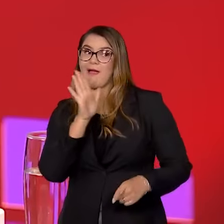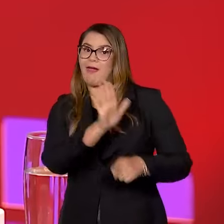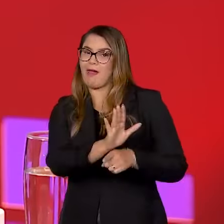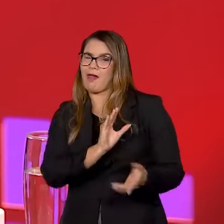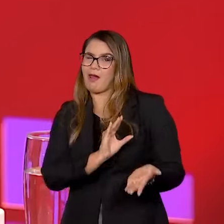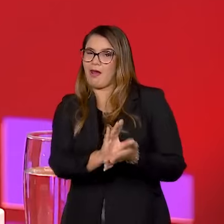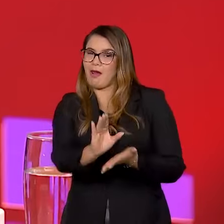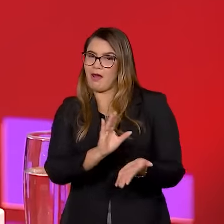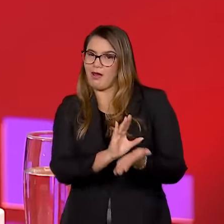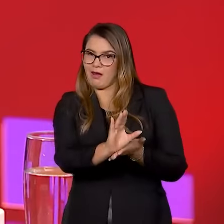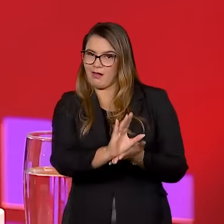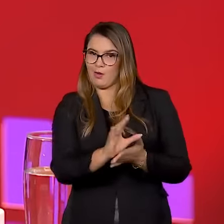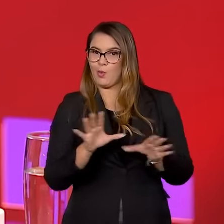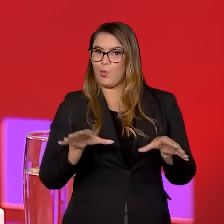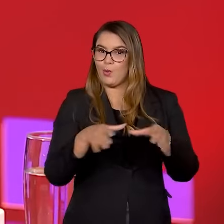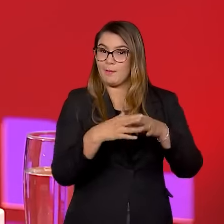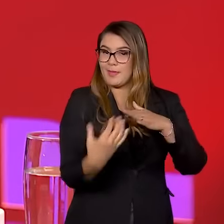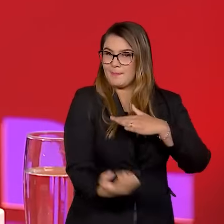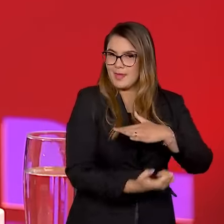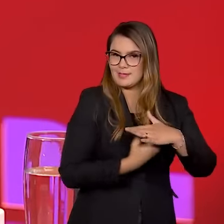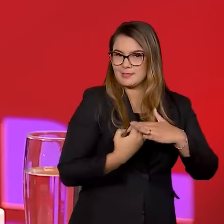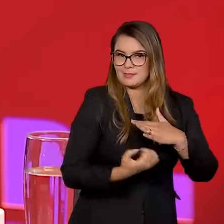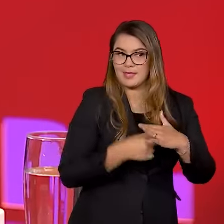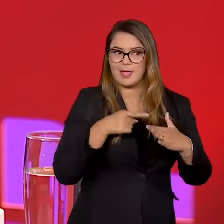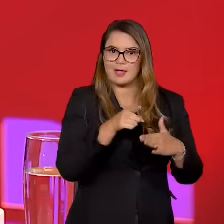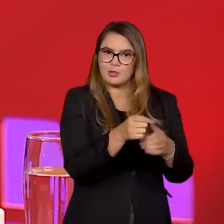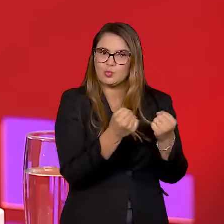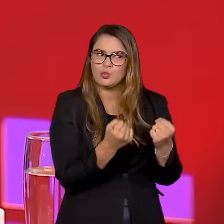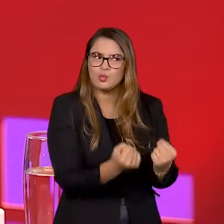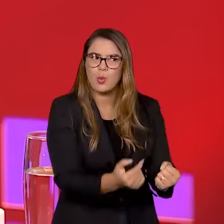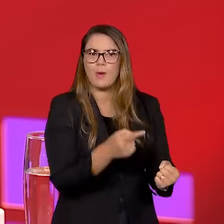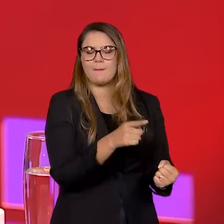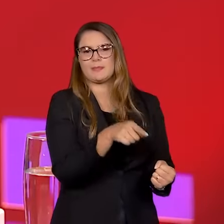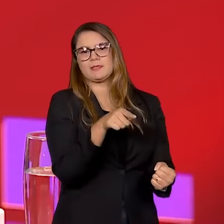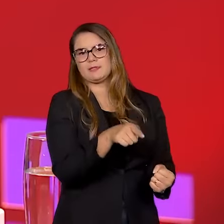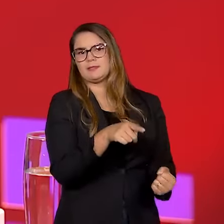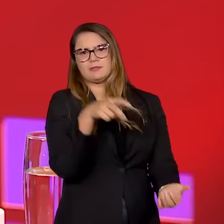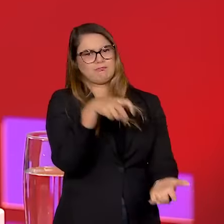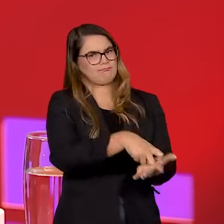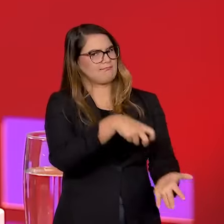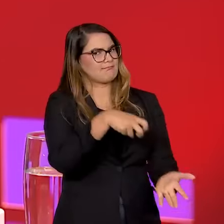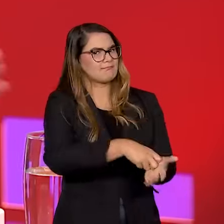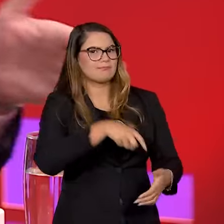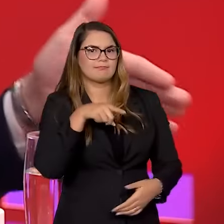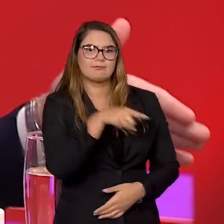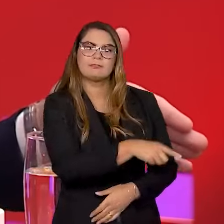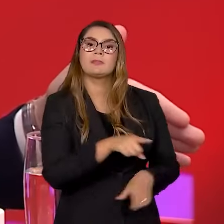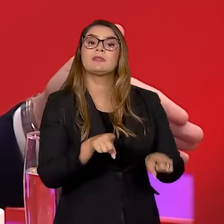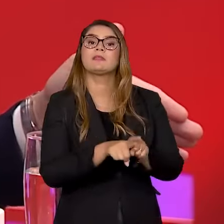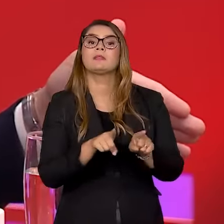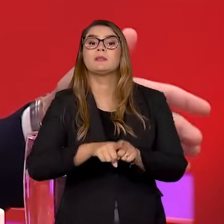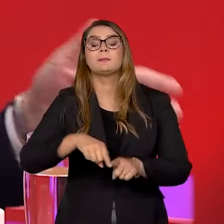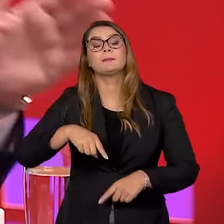operações. O braço empresarial vai ter que ser duramente penalizado, assim como o braço político. Os